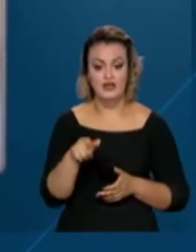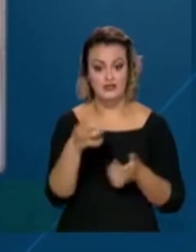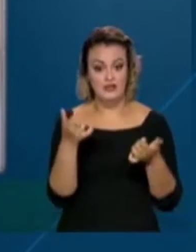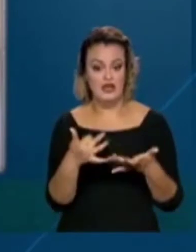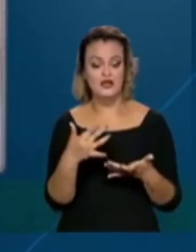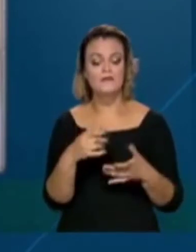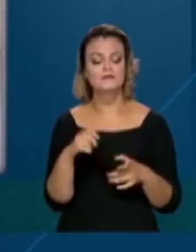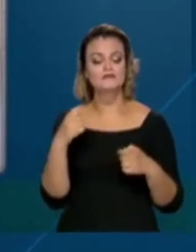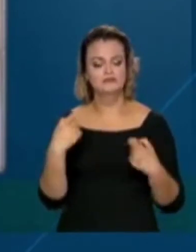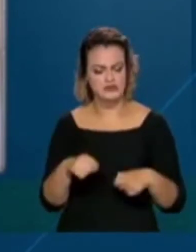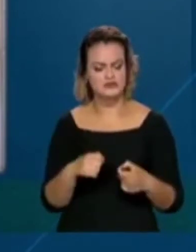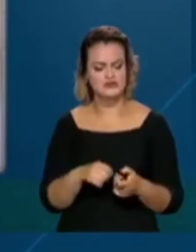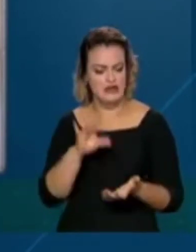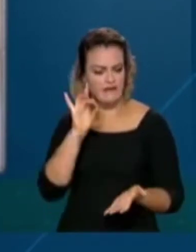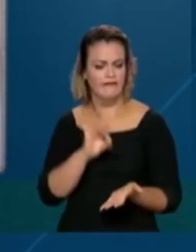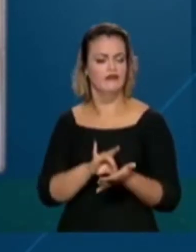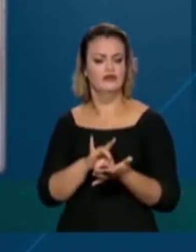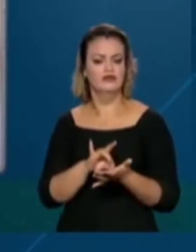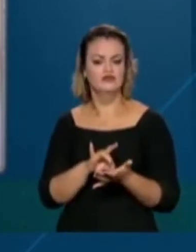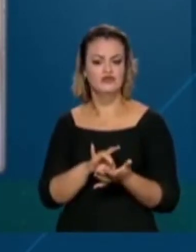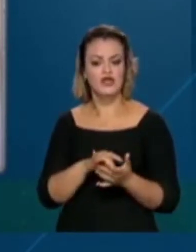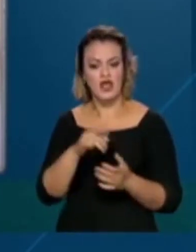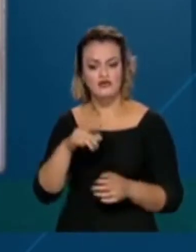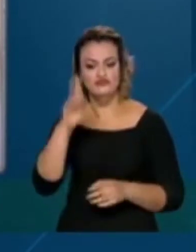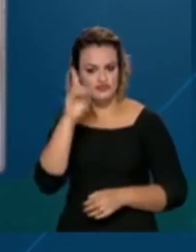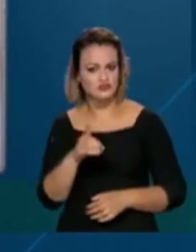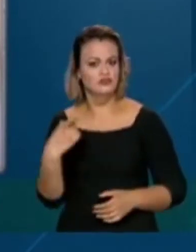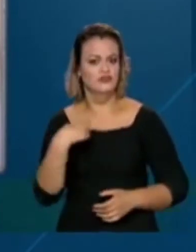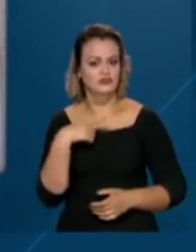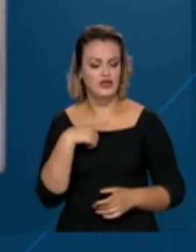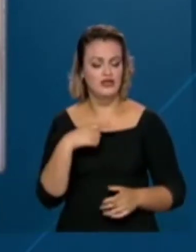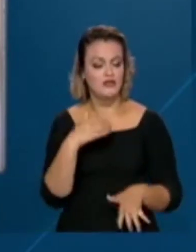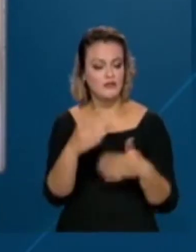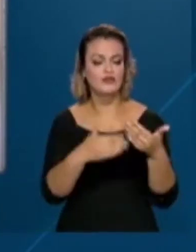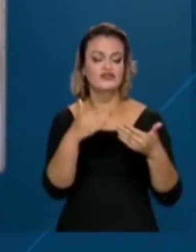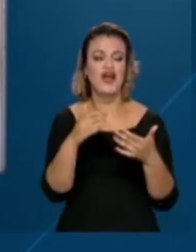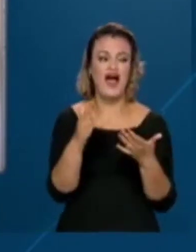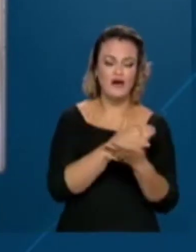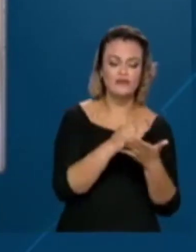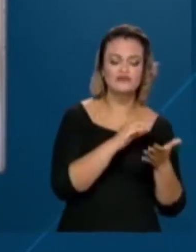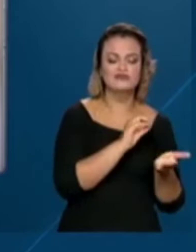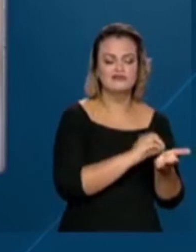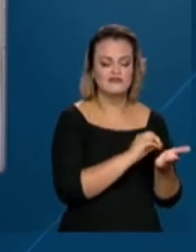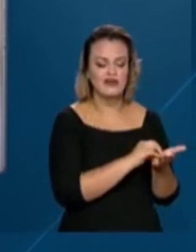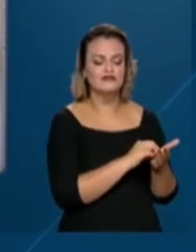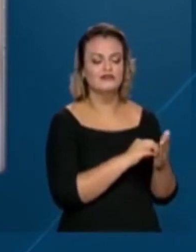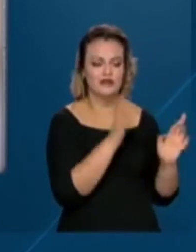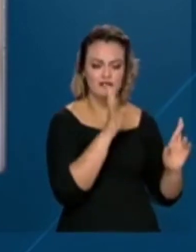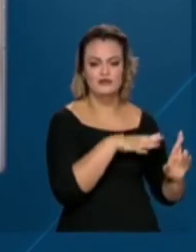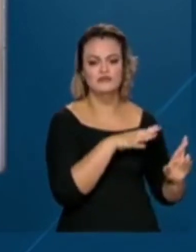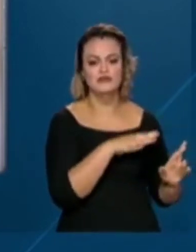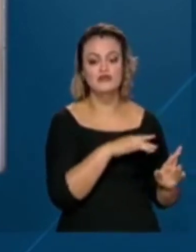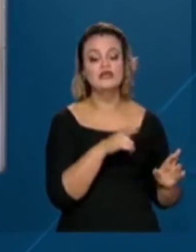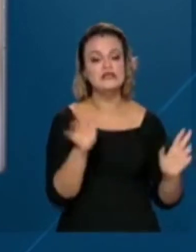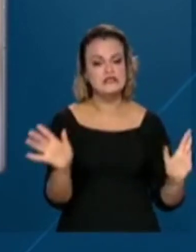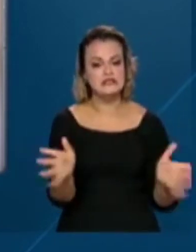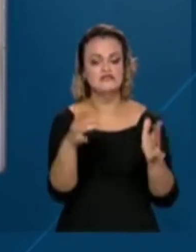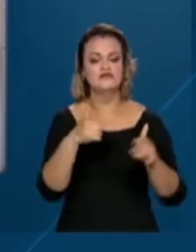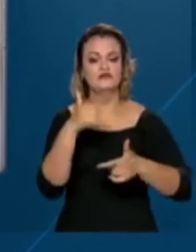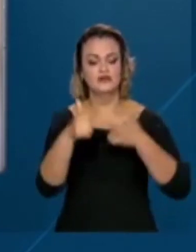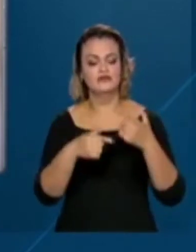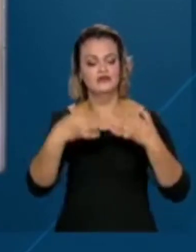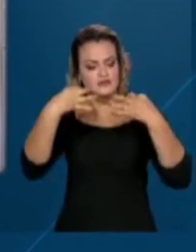os direitos que já foram reconhecidos, avançar naqueles que ainda faltam ser reconhecidos e promover o trabalho